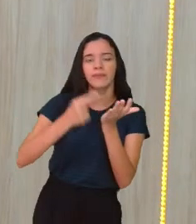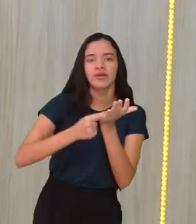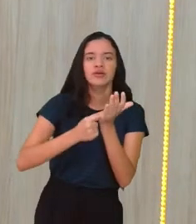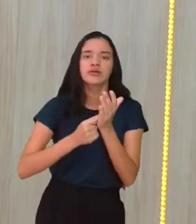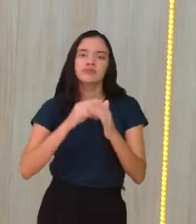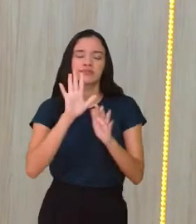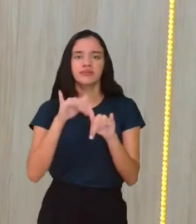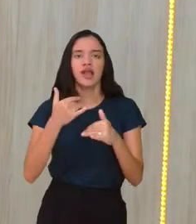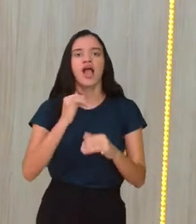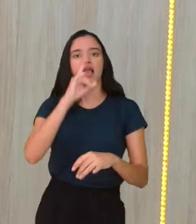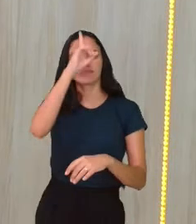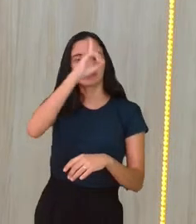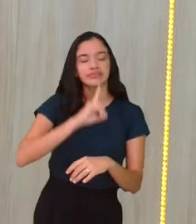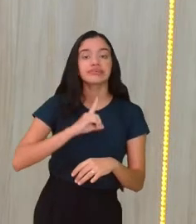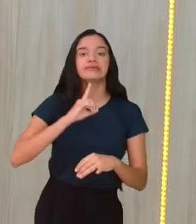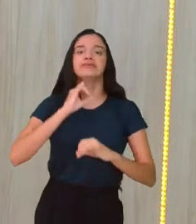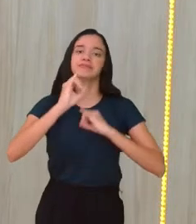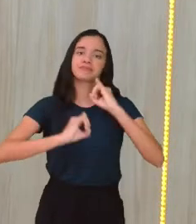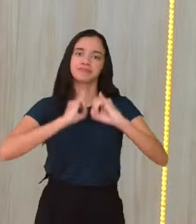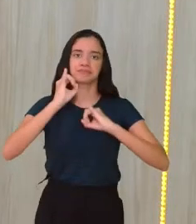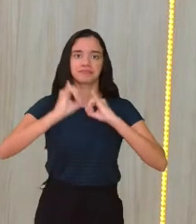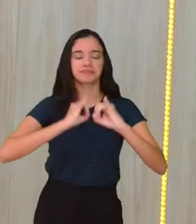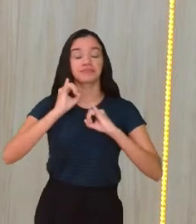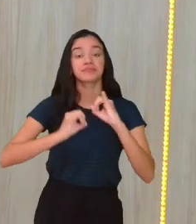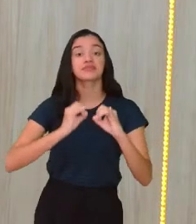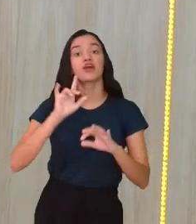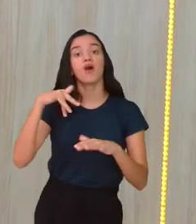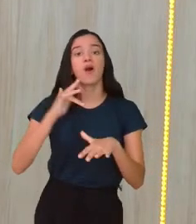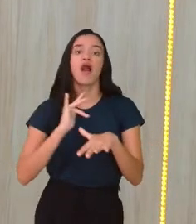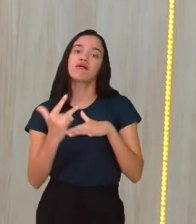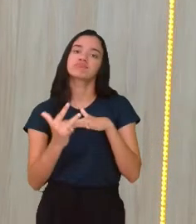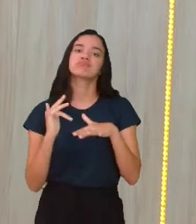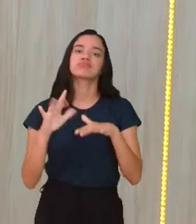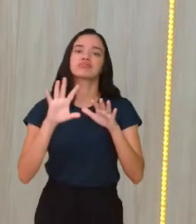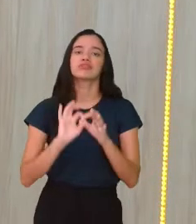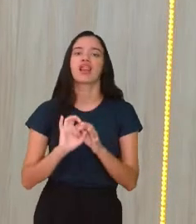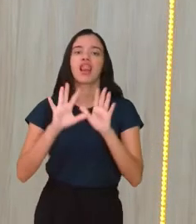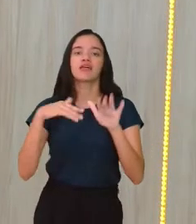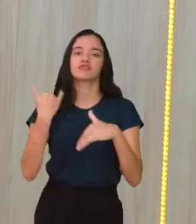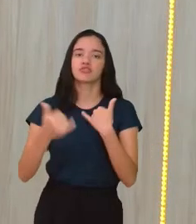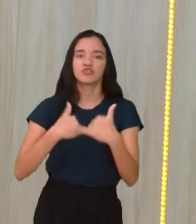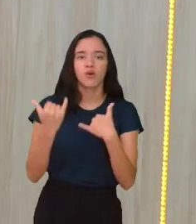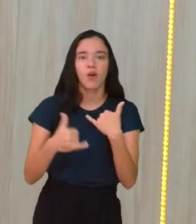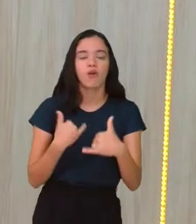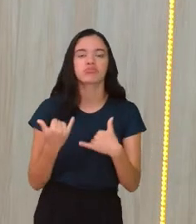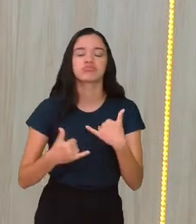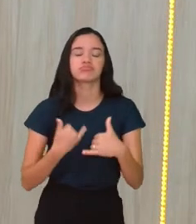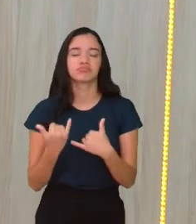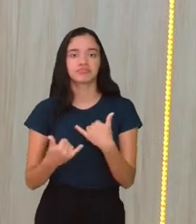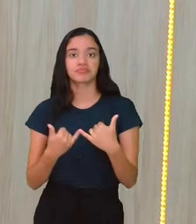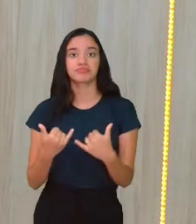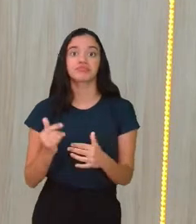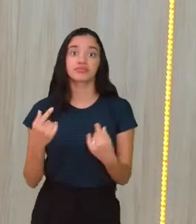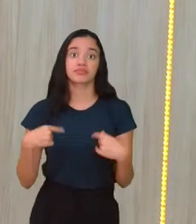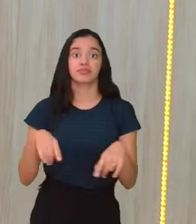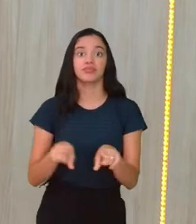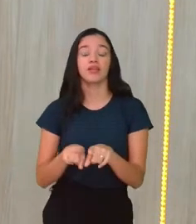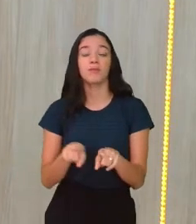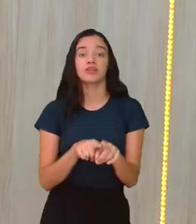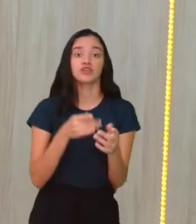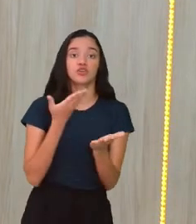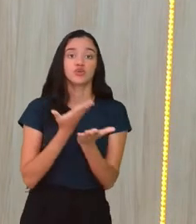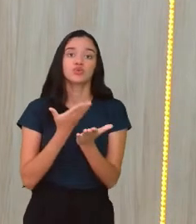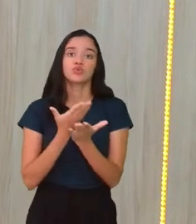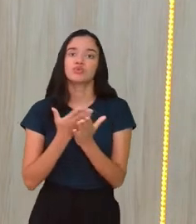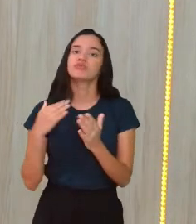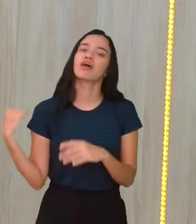gasta a internet de vocês, então podem acessar as redes sociais depois à vontade, jogar, fazer o que quiser. E também estudar,